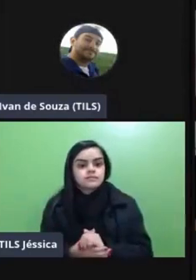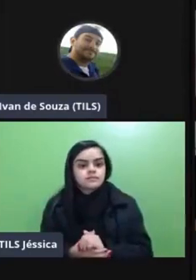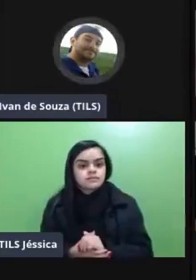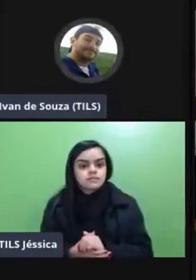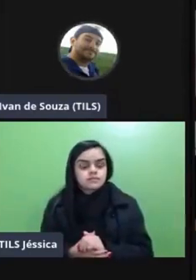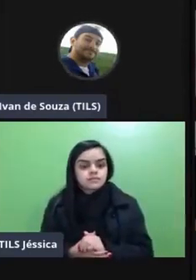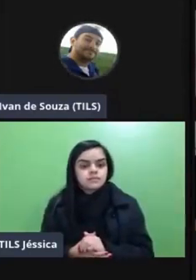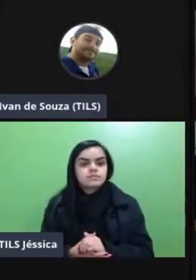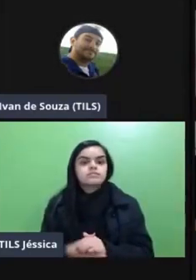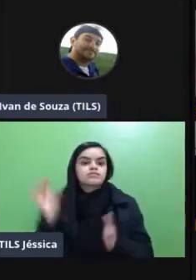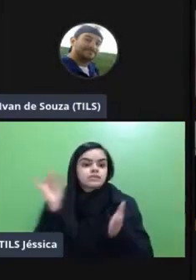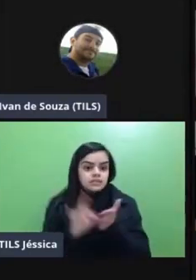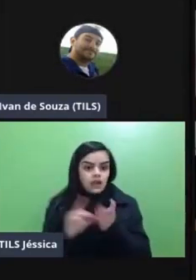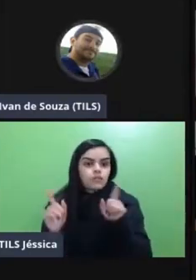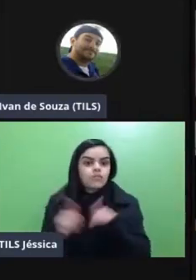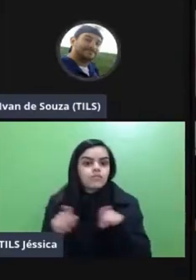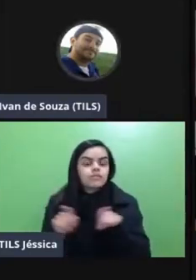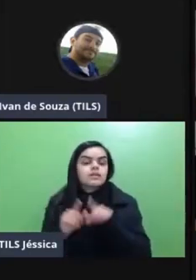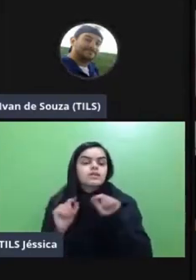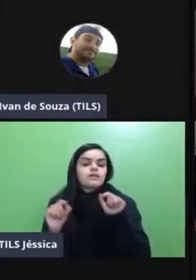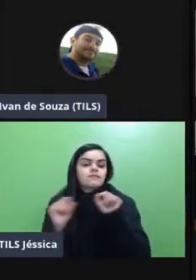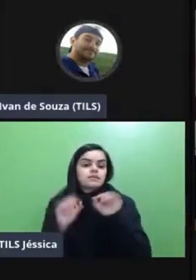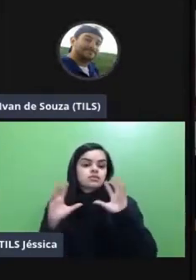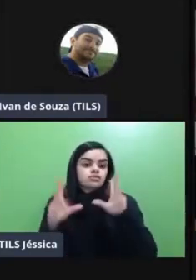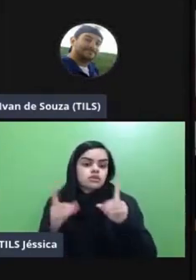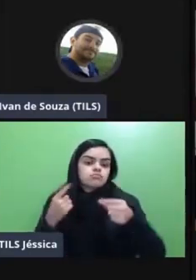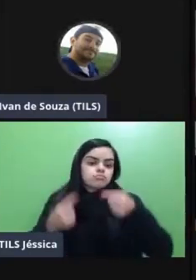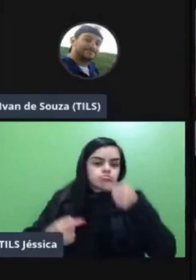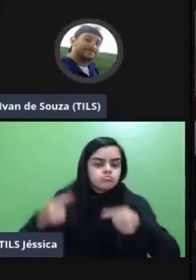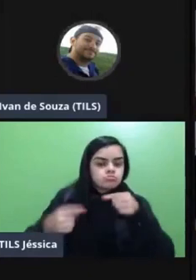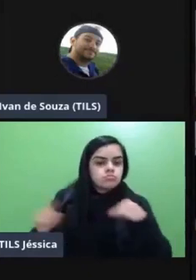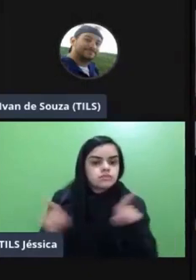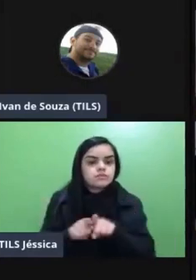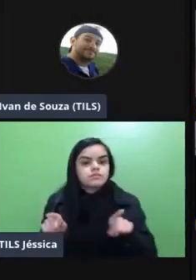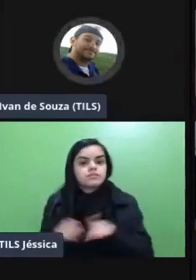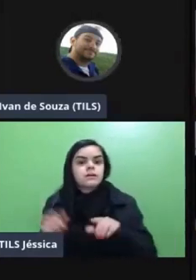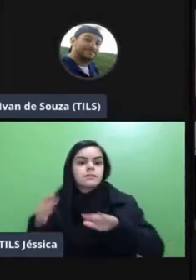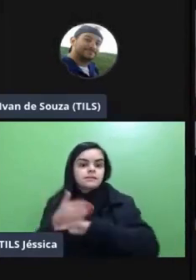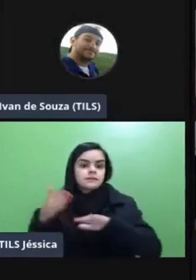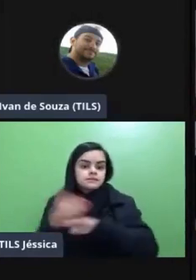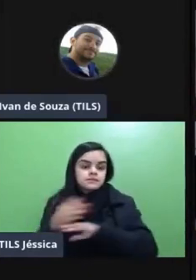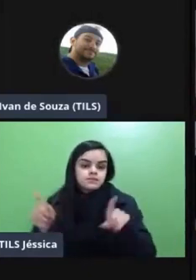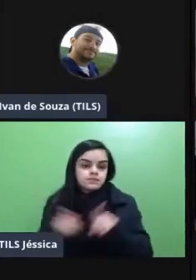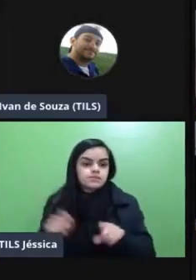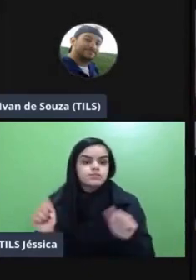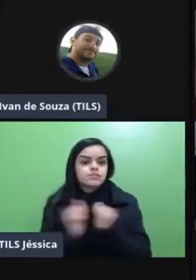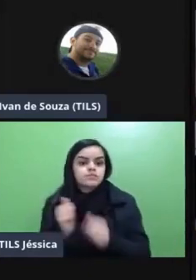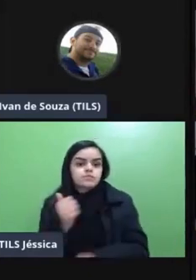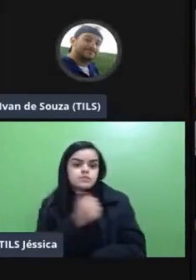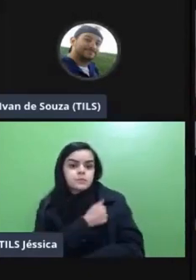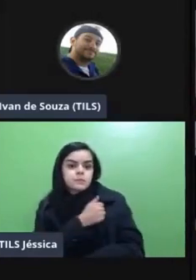real e a partir disso fazer toda uma uma discussão é com participação no fórum desses meus alunos